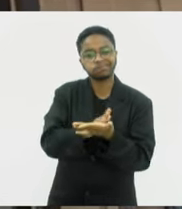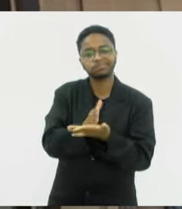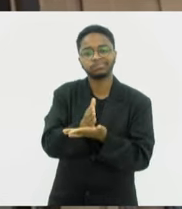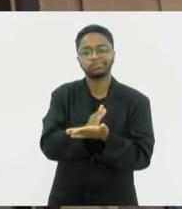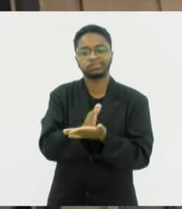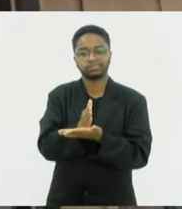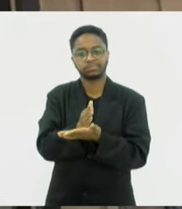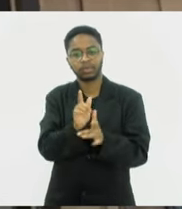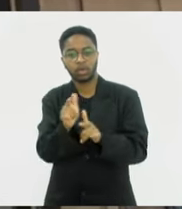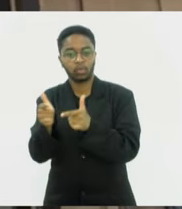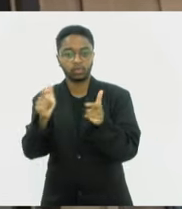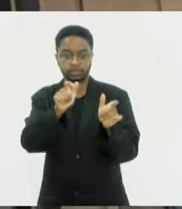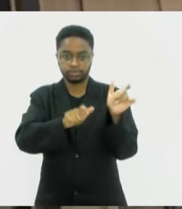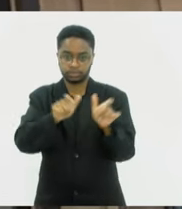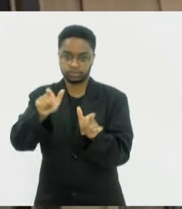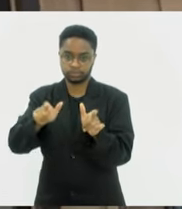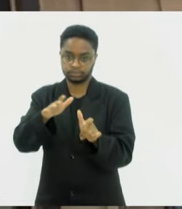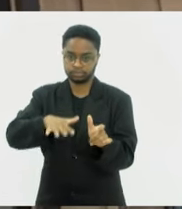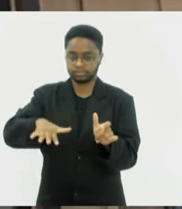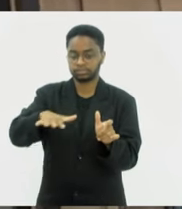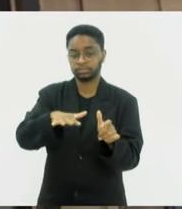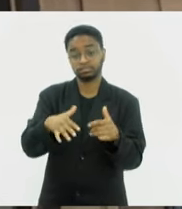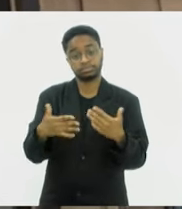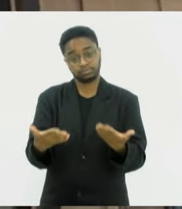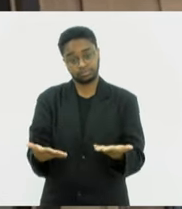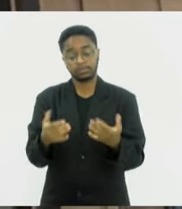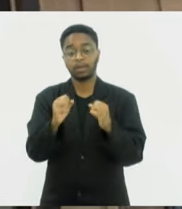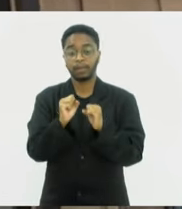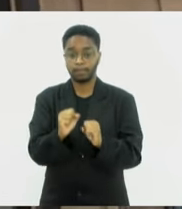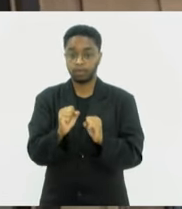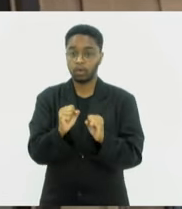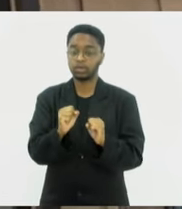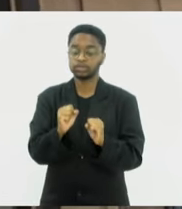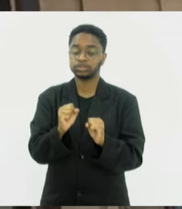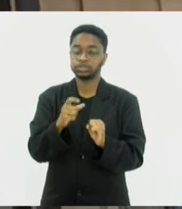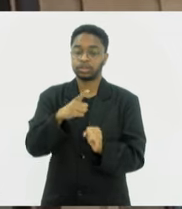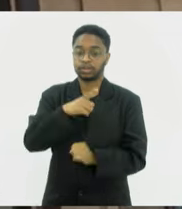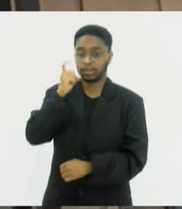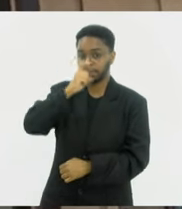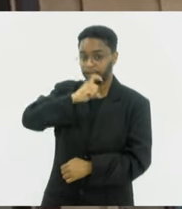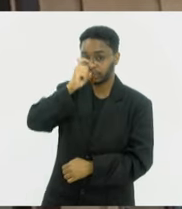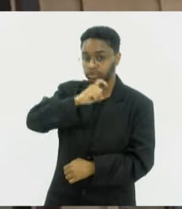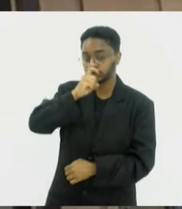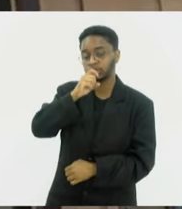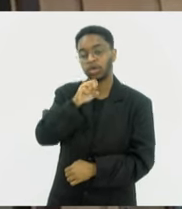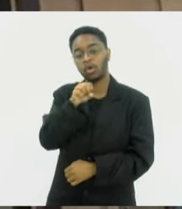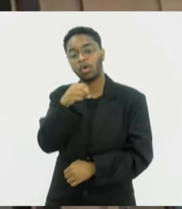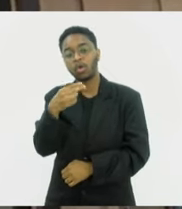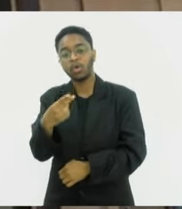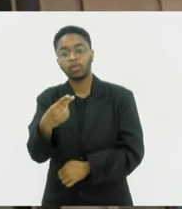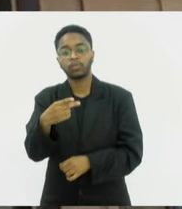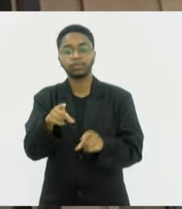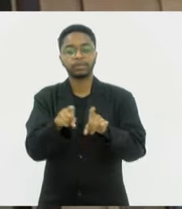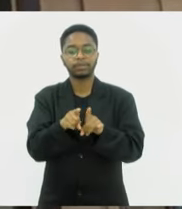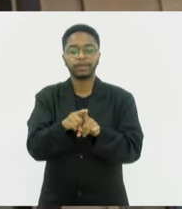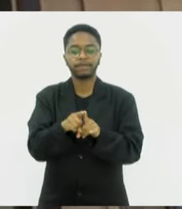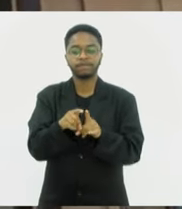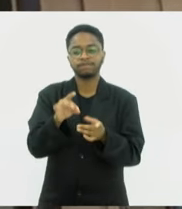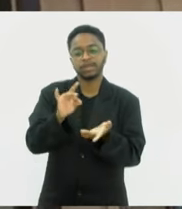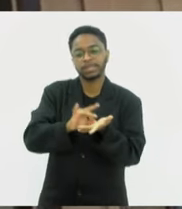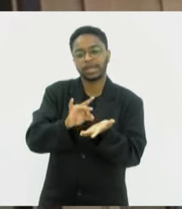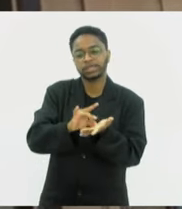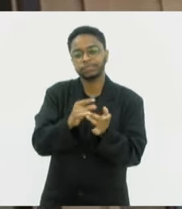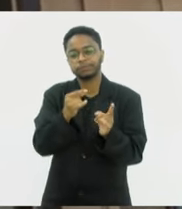o outro como um todo. Isso pode envolver mentiras piedosas ou até meias-verdades.